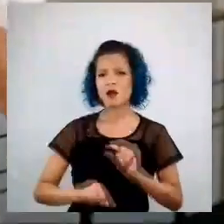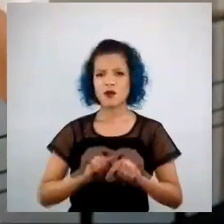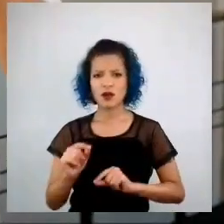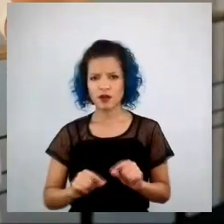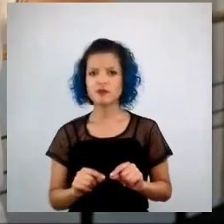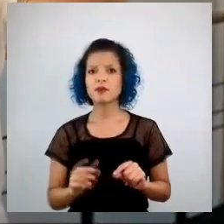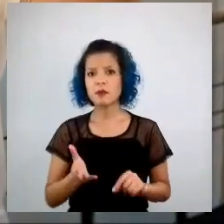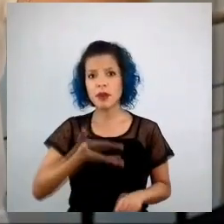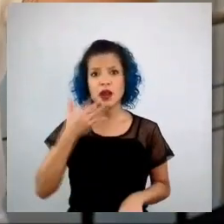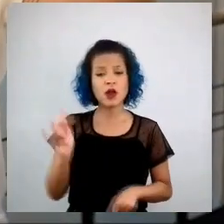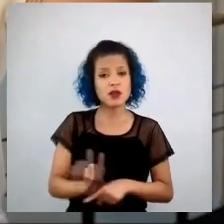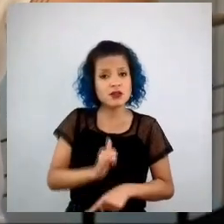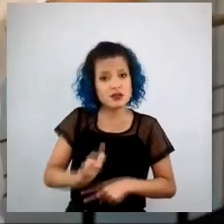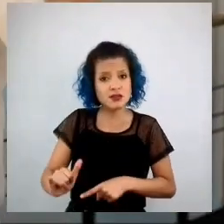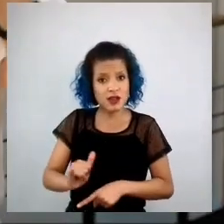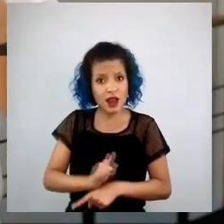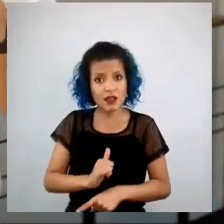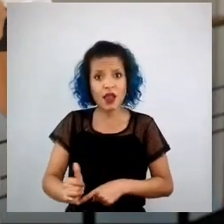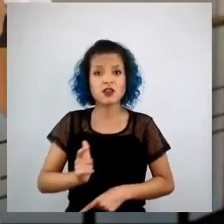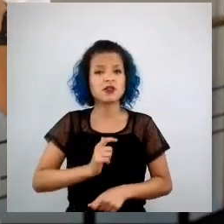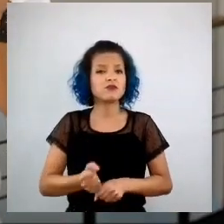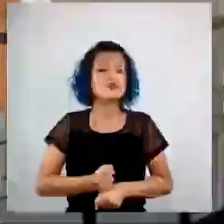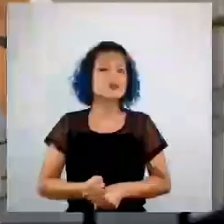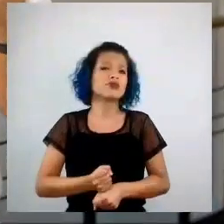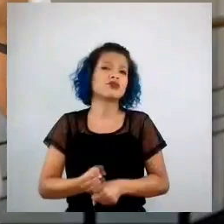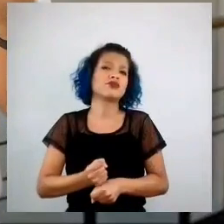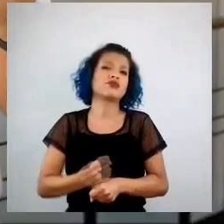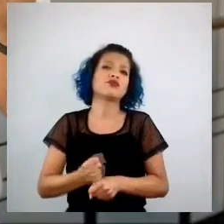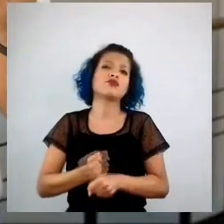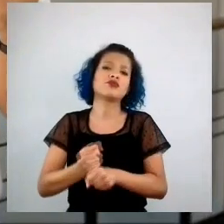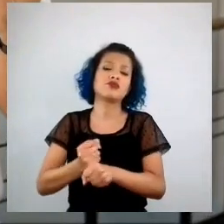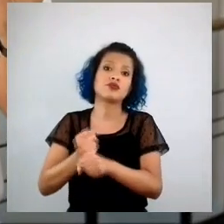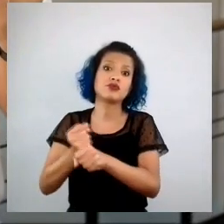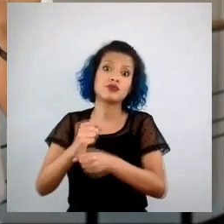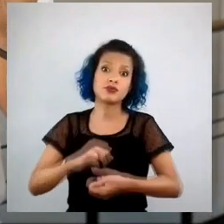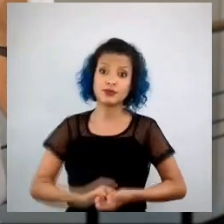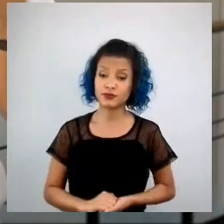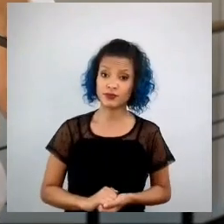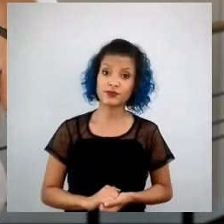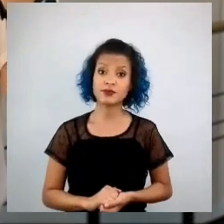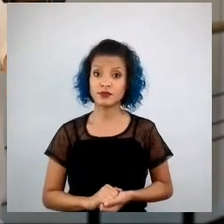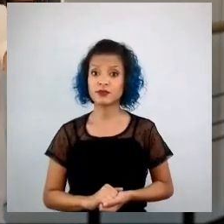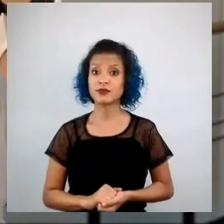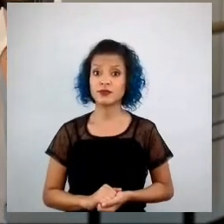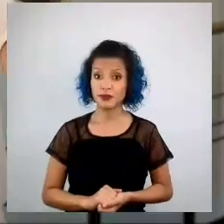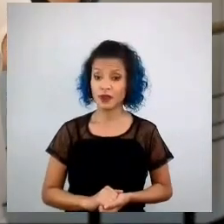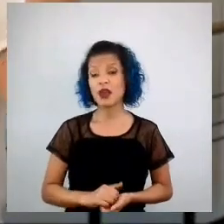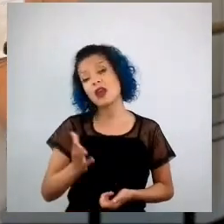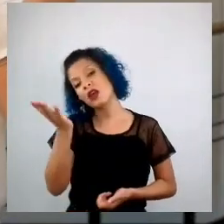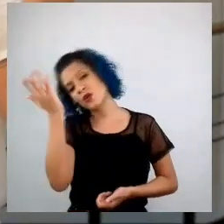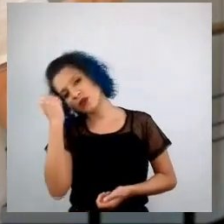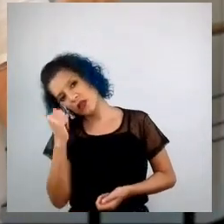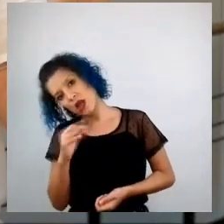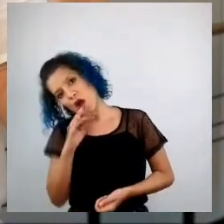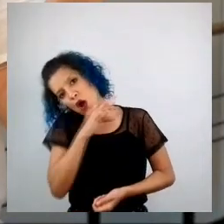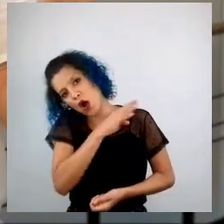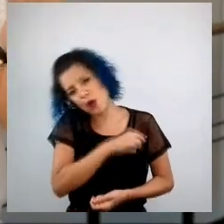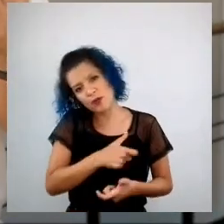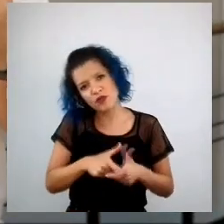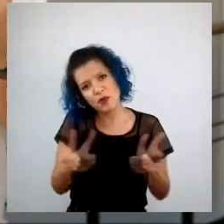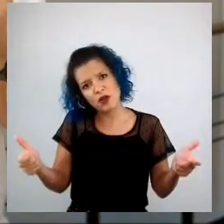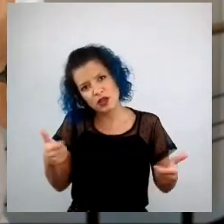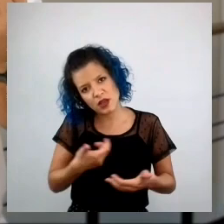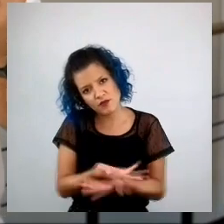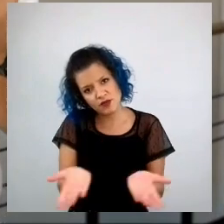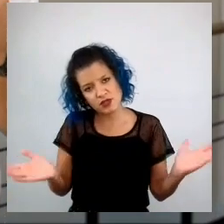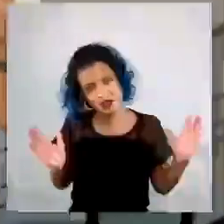aquelas que duram muitos e muitos anos. Só que eu sei que isso é óbvio para a maioria de vocês que está aqui